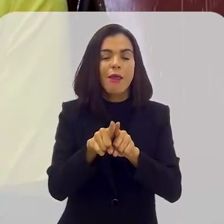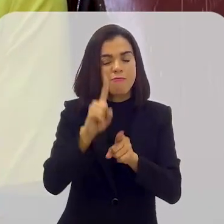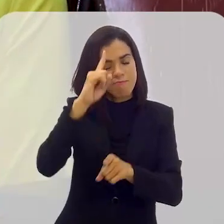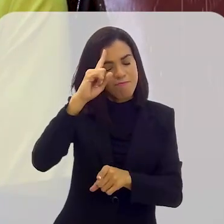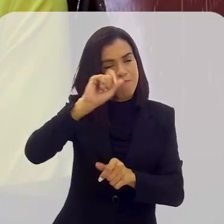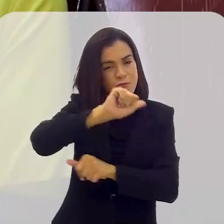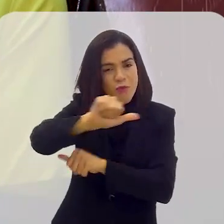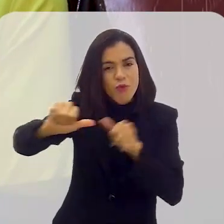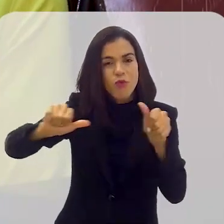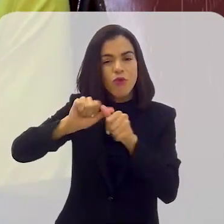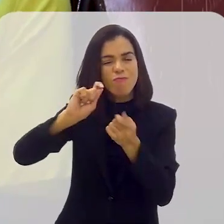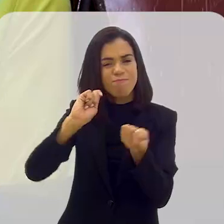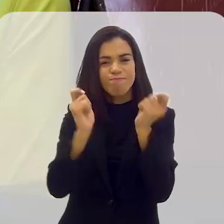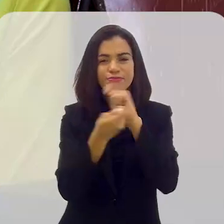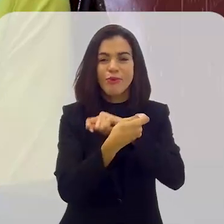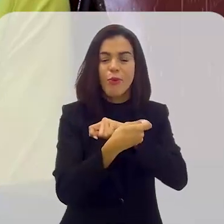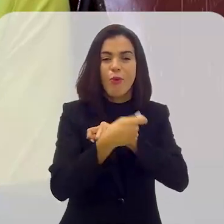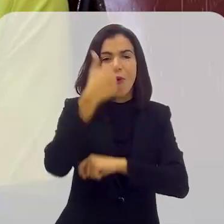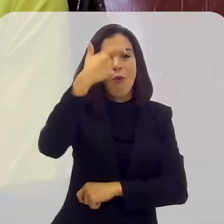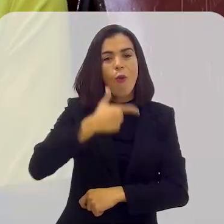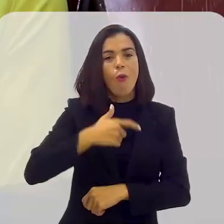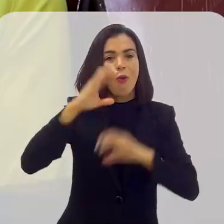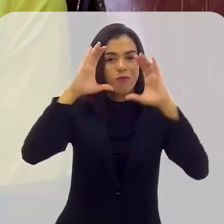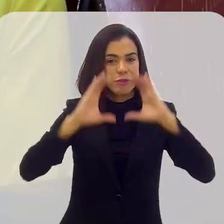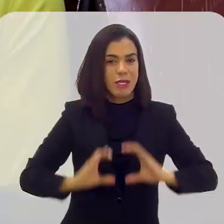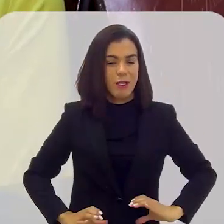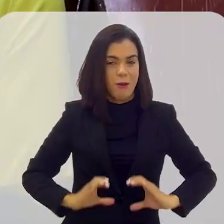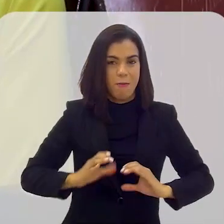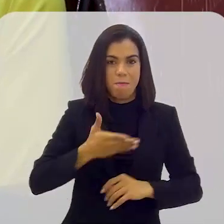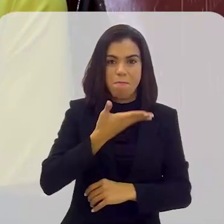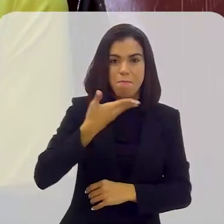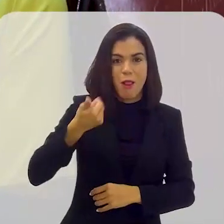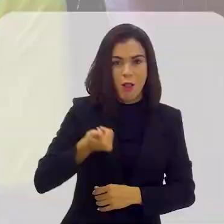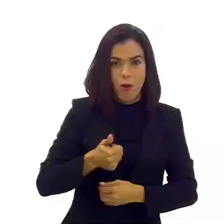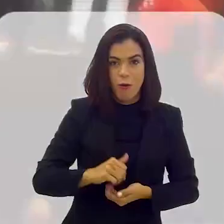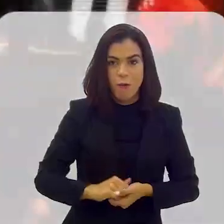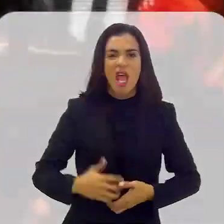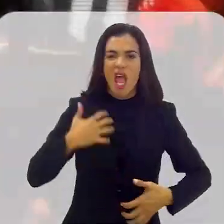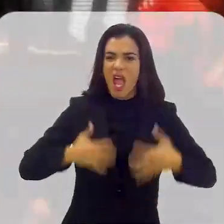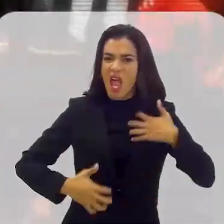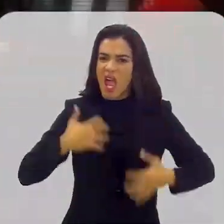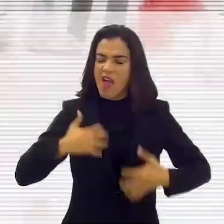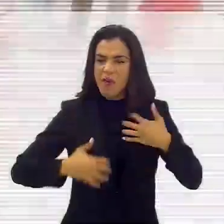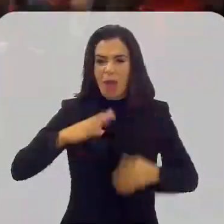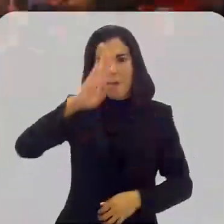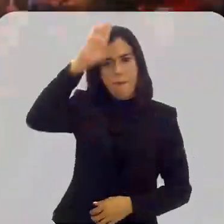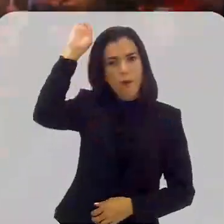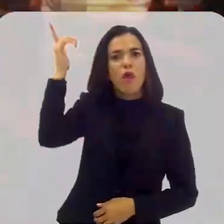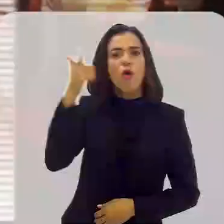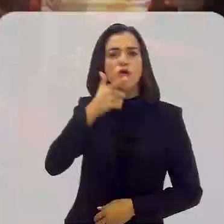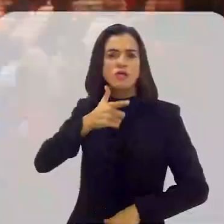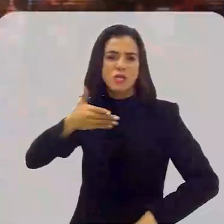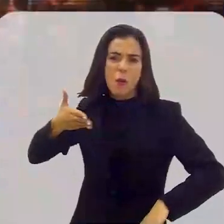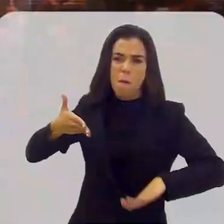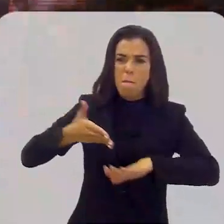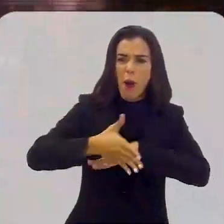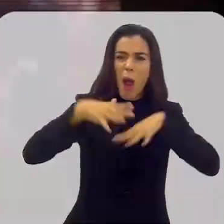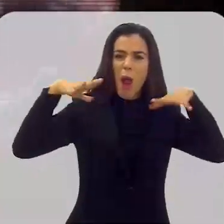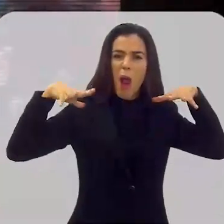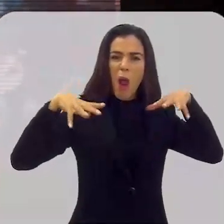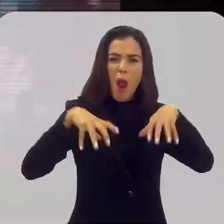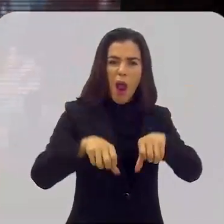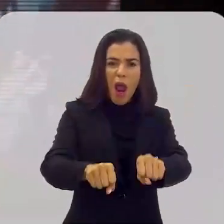uma política melhor e me tornou um ser humano de melhor qualidade, com certeza. Revoltados, os bombeiros conseguiram